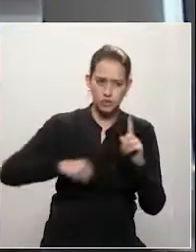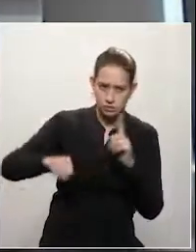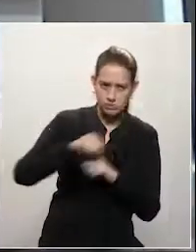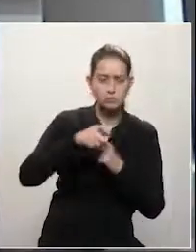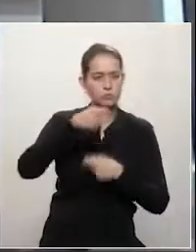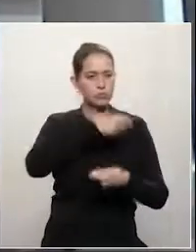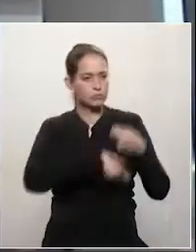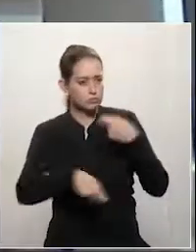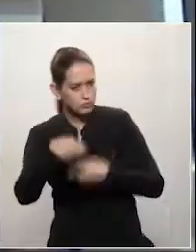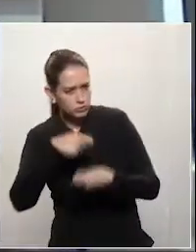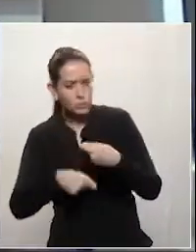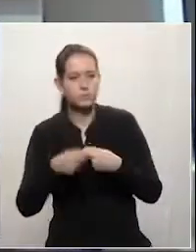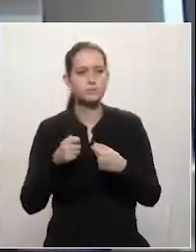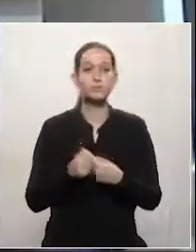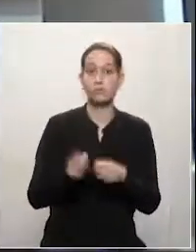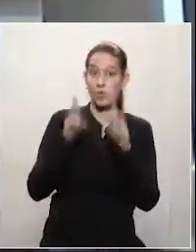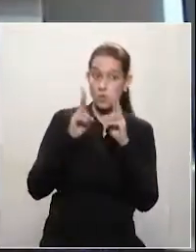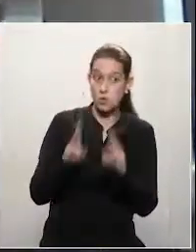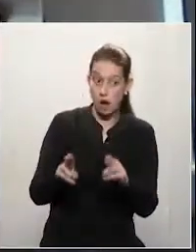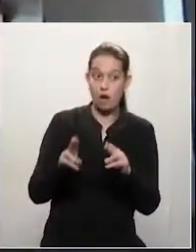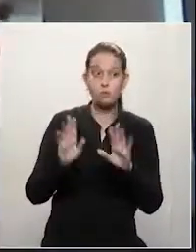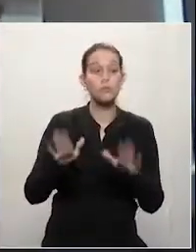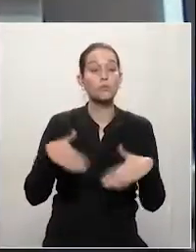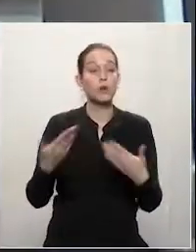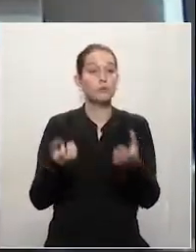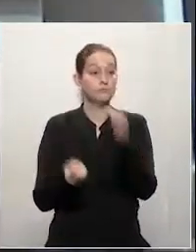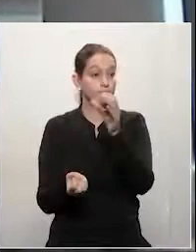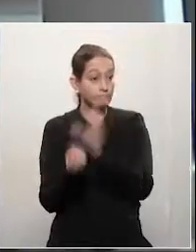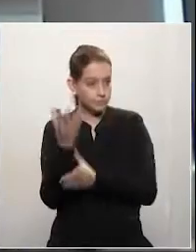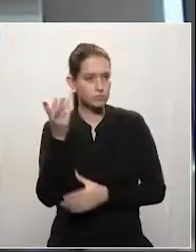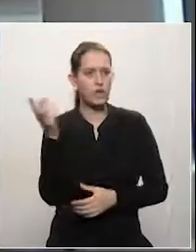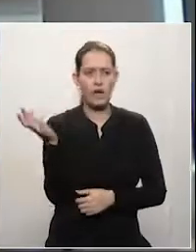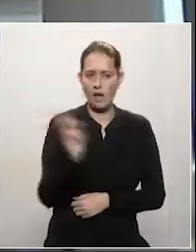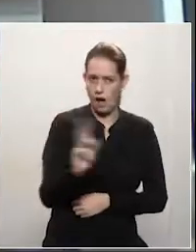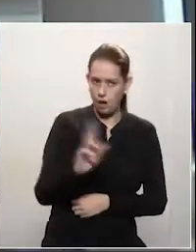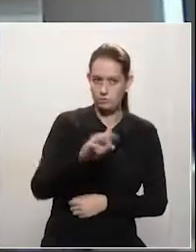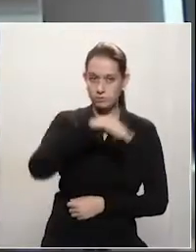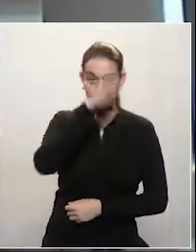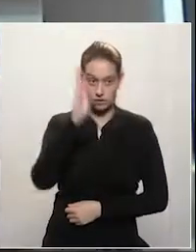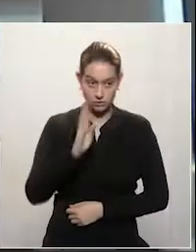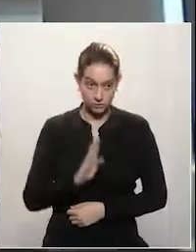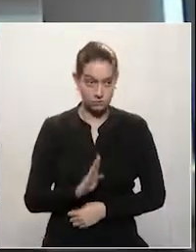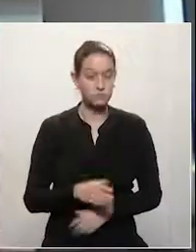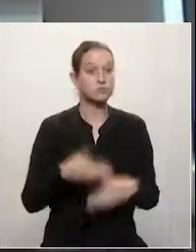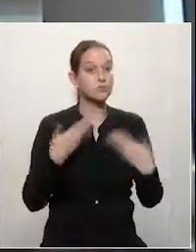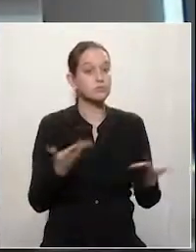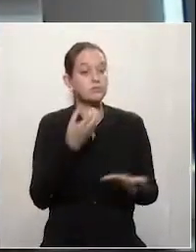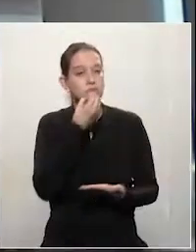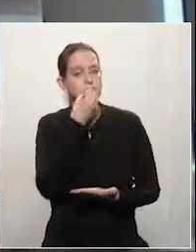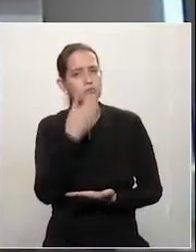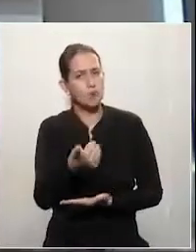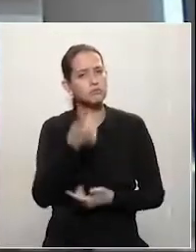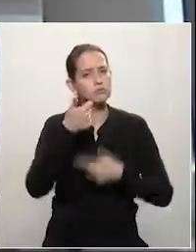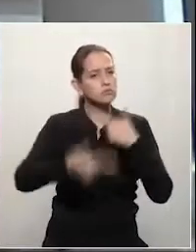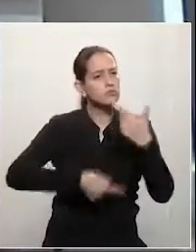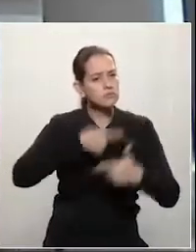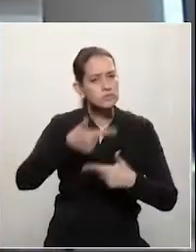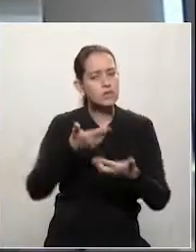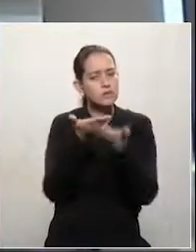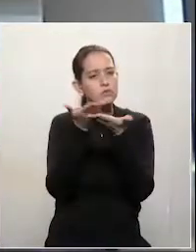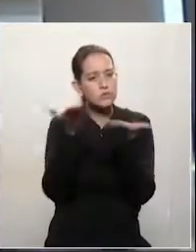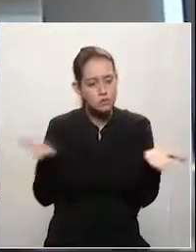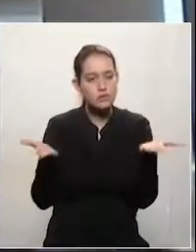grandiosa como foi a implantação do Plano Real no Brasil. Então, um bom trabalho a todos e